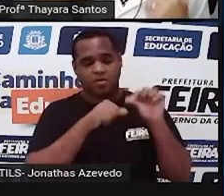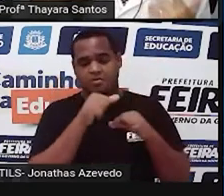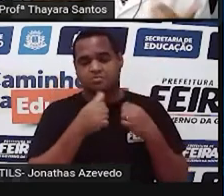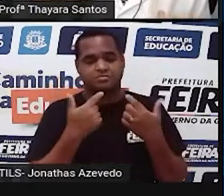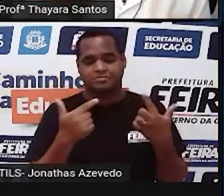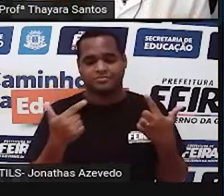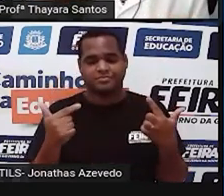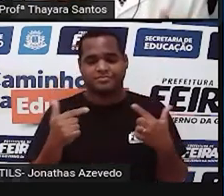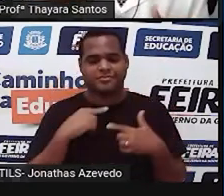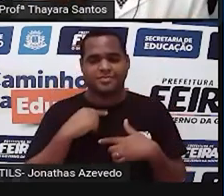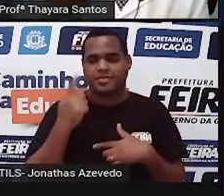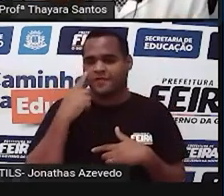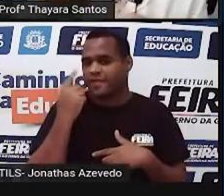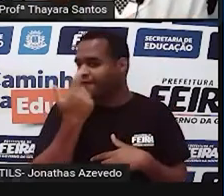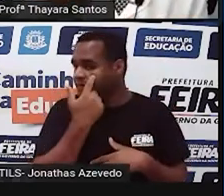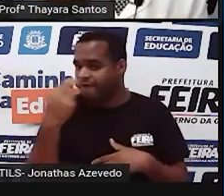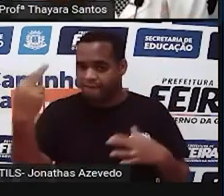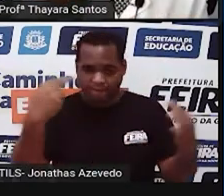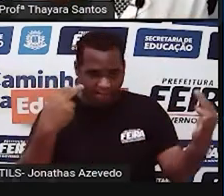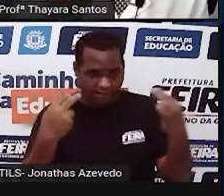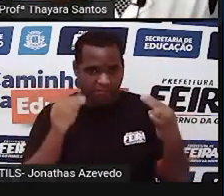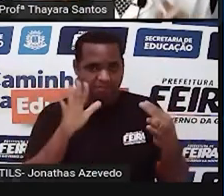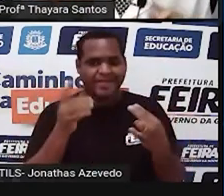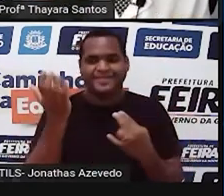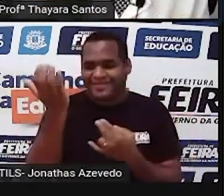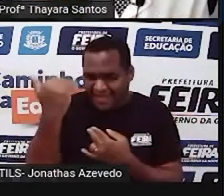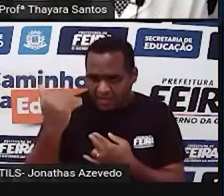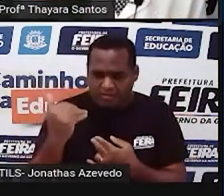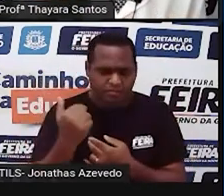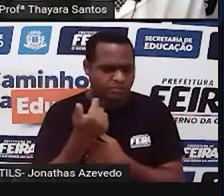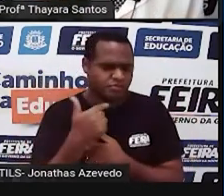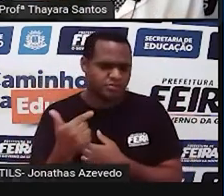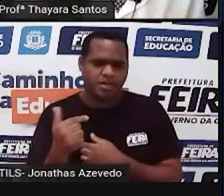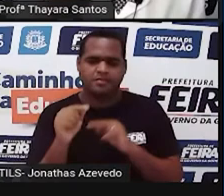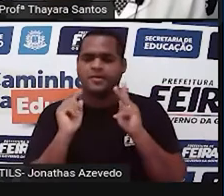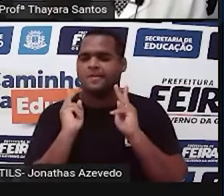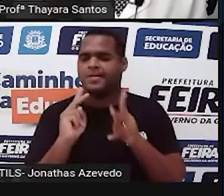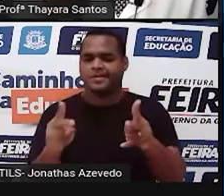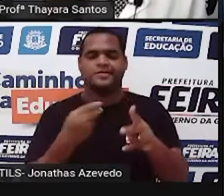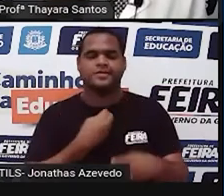o que a gente está observando muda. Agora, o genótipo não. Ele permanece lá.